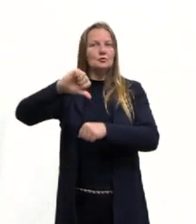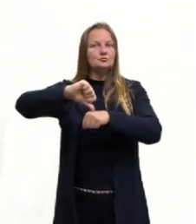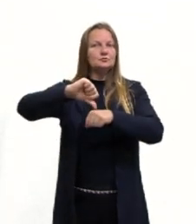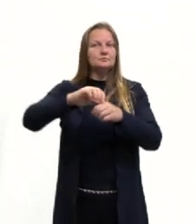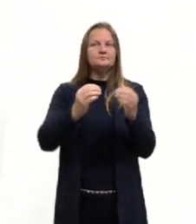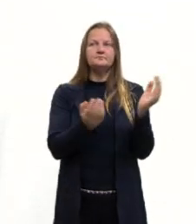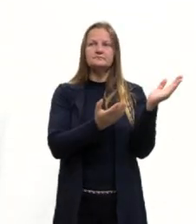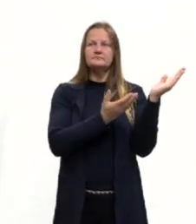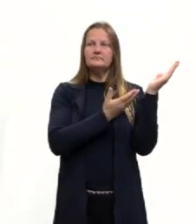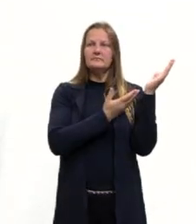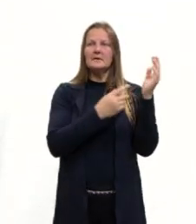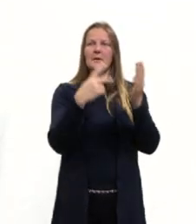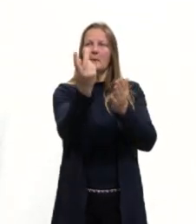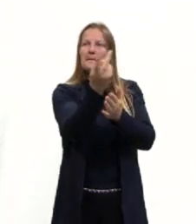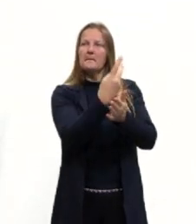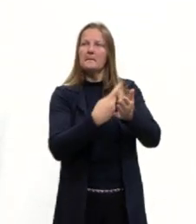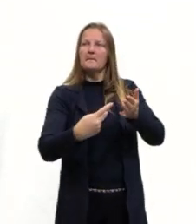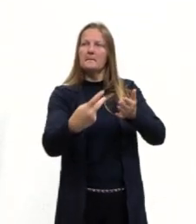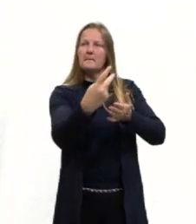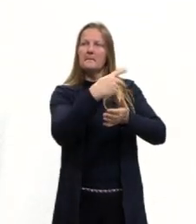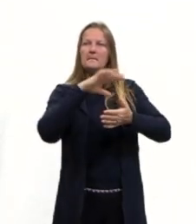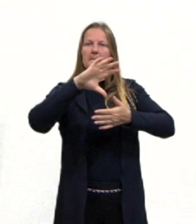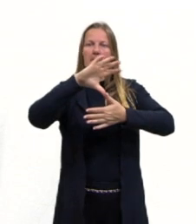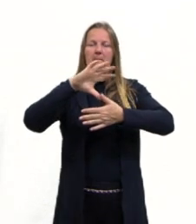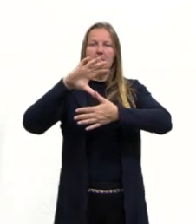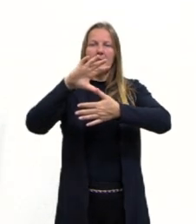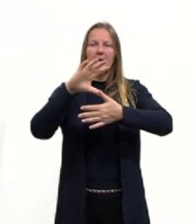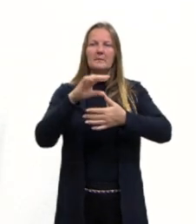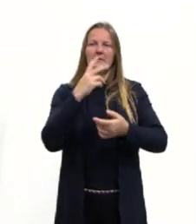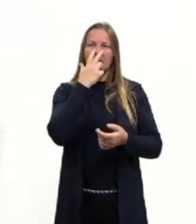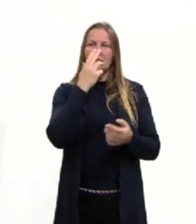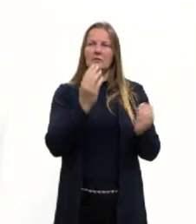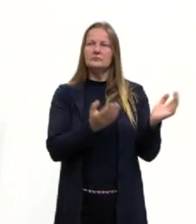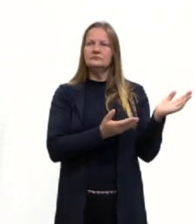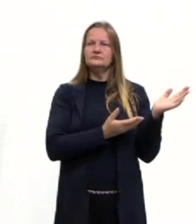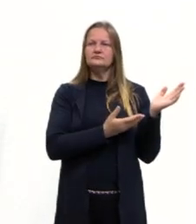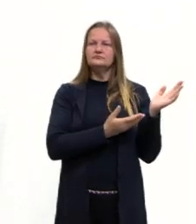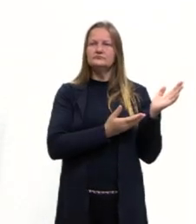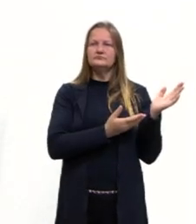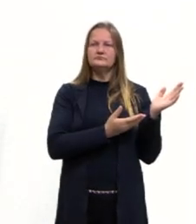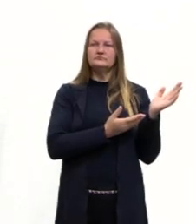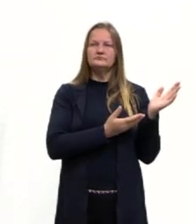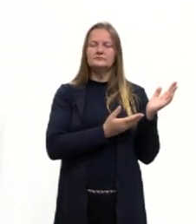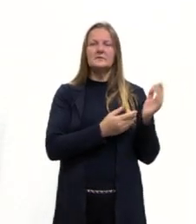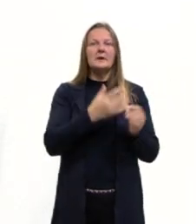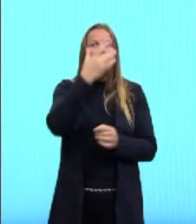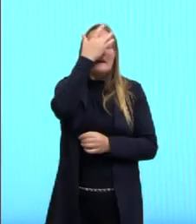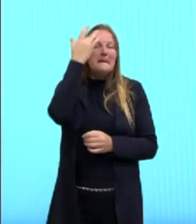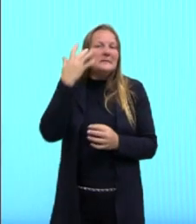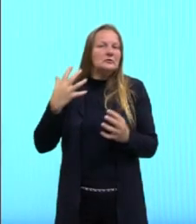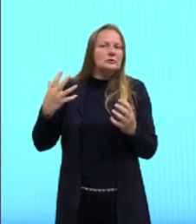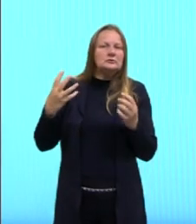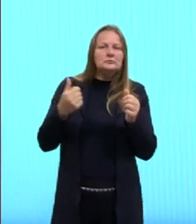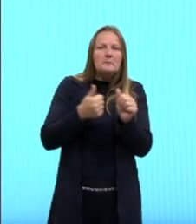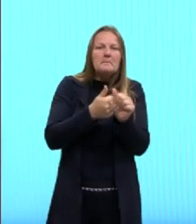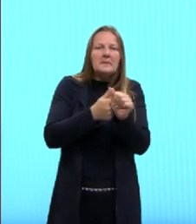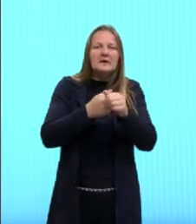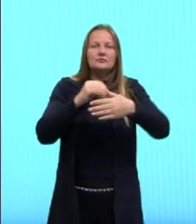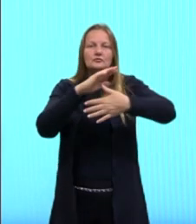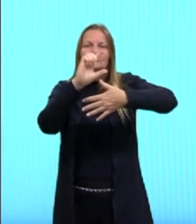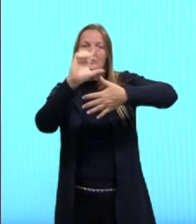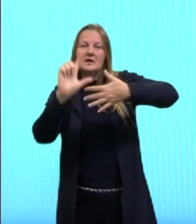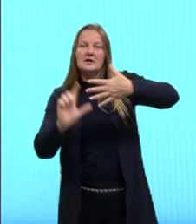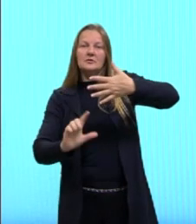nesse mapa. Vai mostrar pra vocês, né, o mapa de densidade populacional. As pessoas, então, estão muito perto da costa,